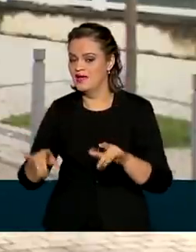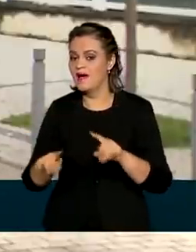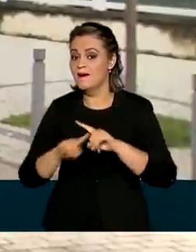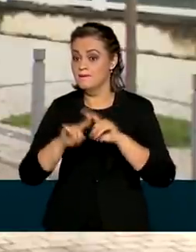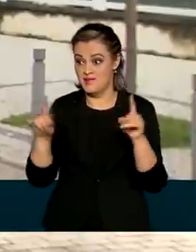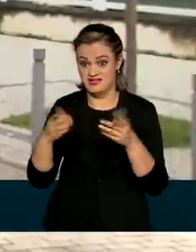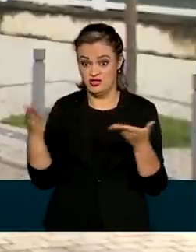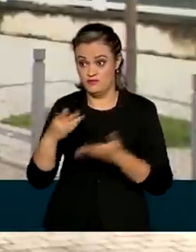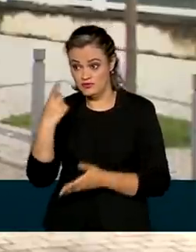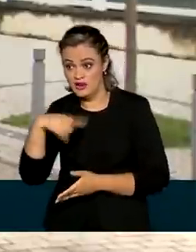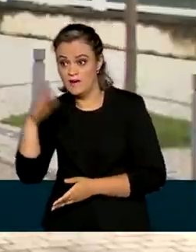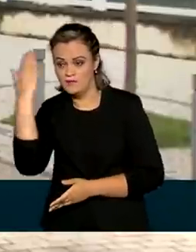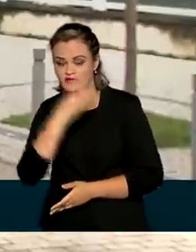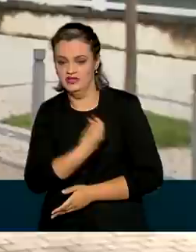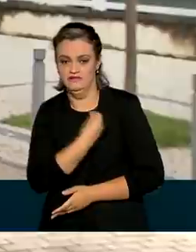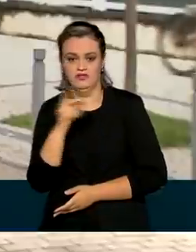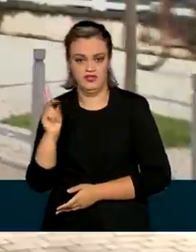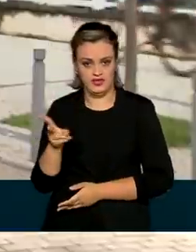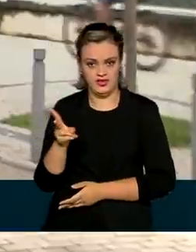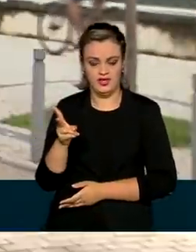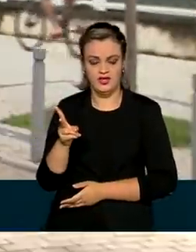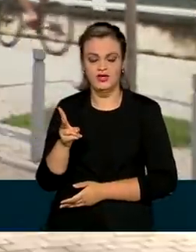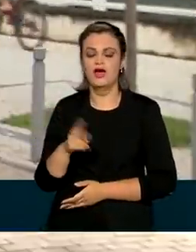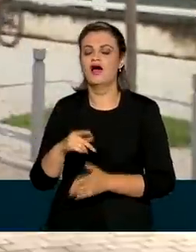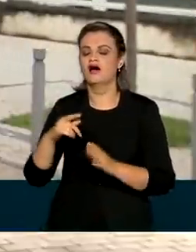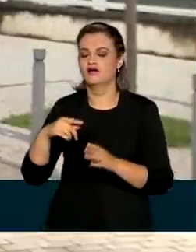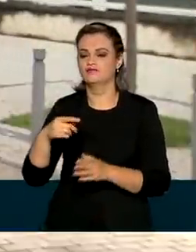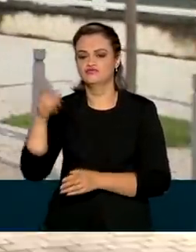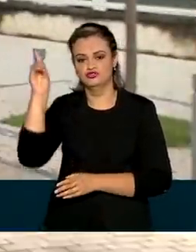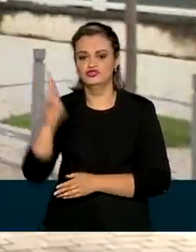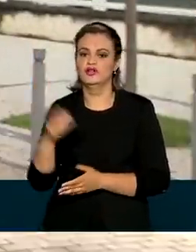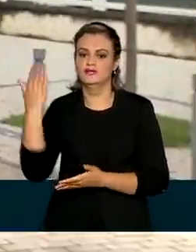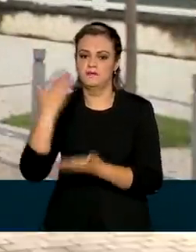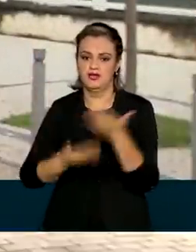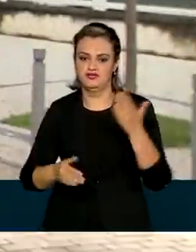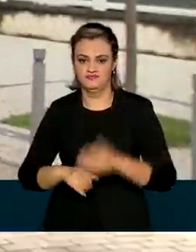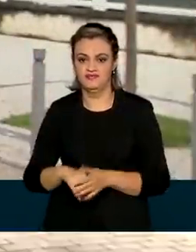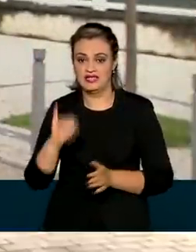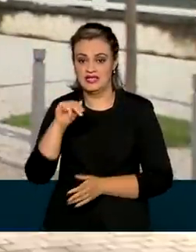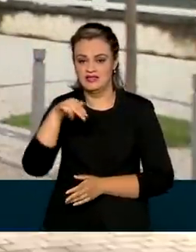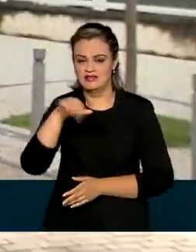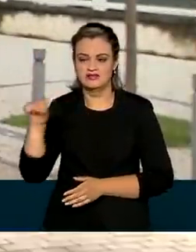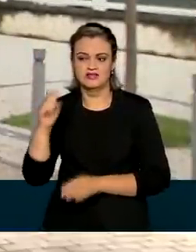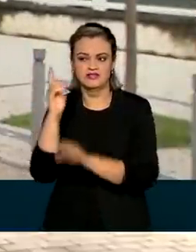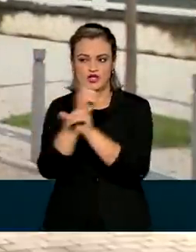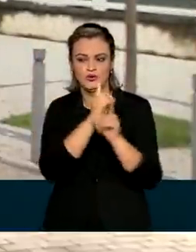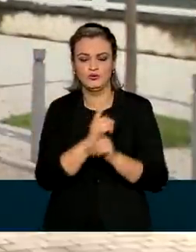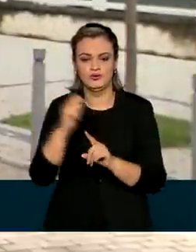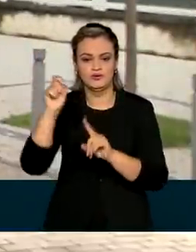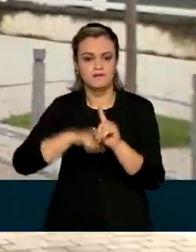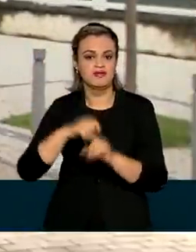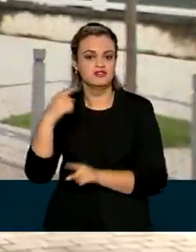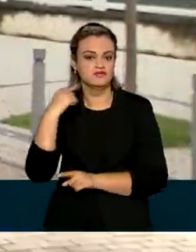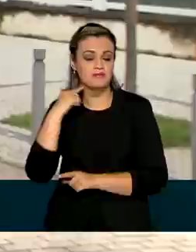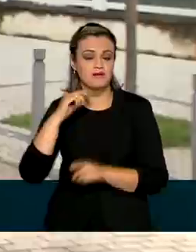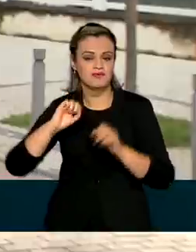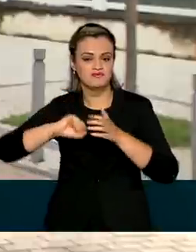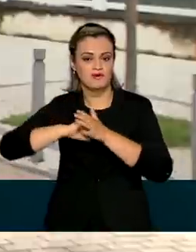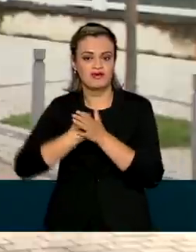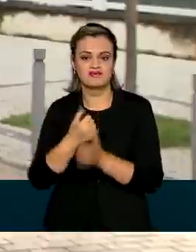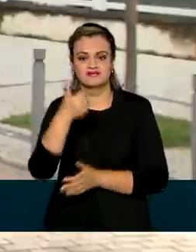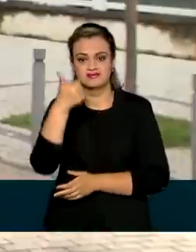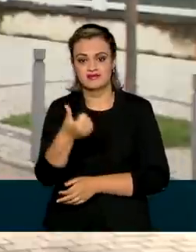quem não realizar o procedimento, deverá ter o seguro cortado. O INSS identificou que nesse mês de maio, poderá bloquear